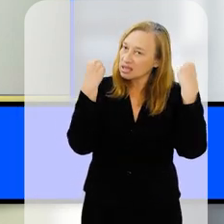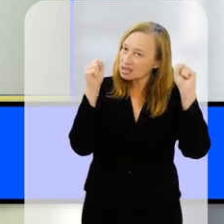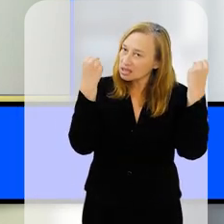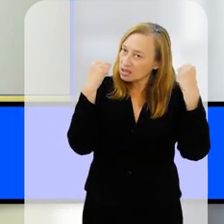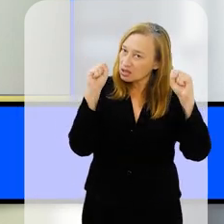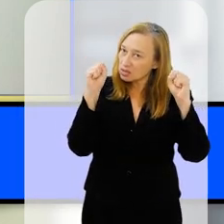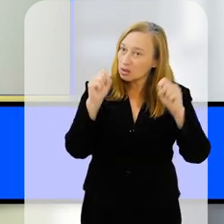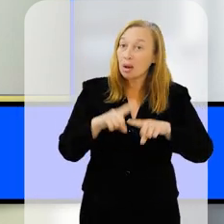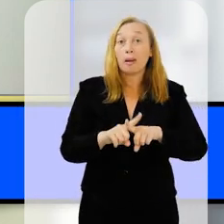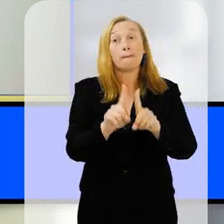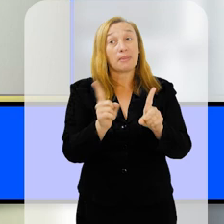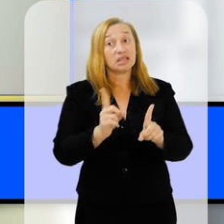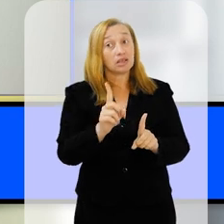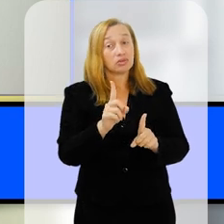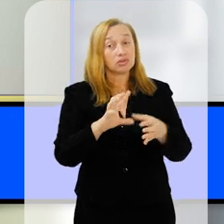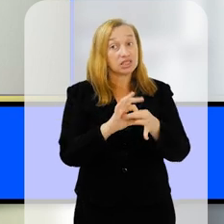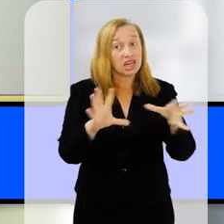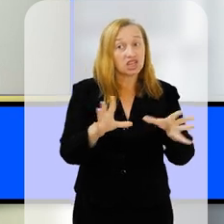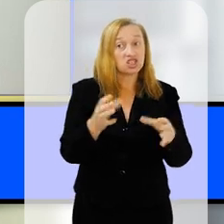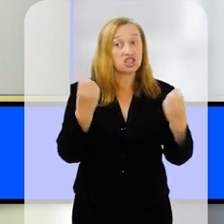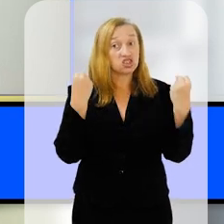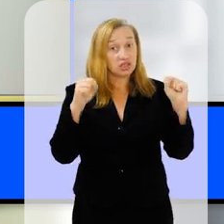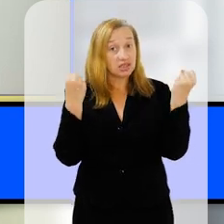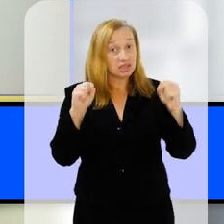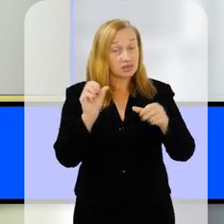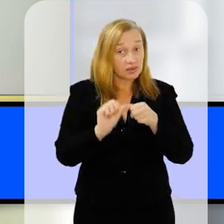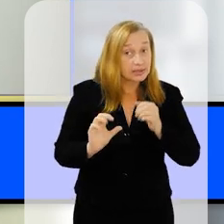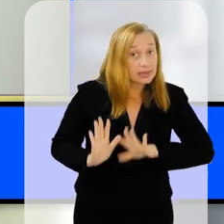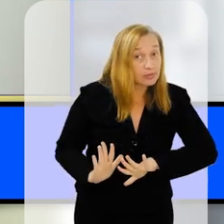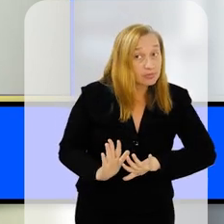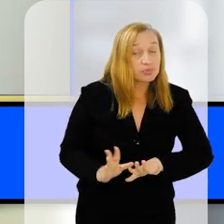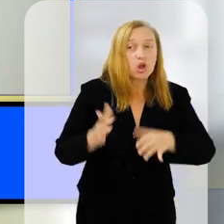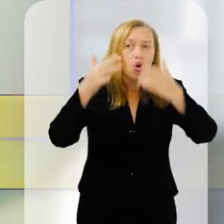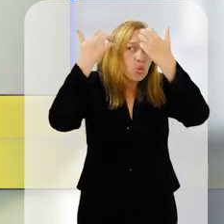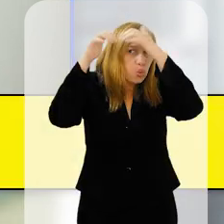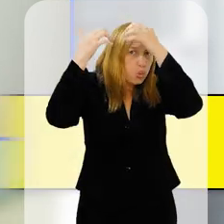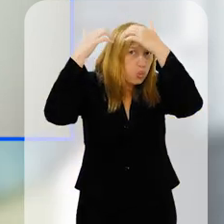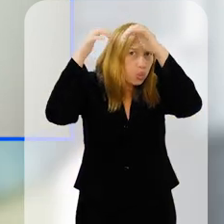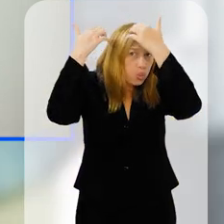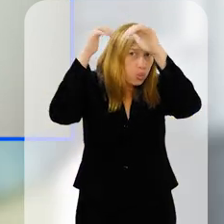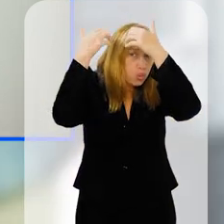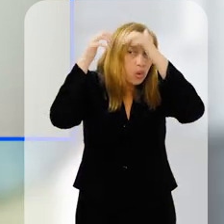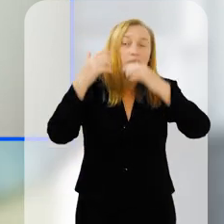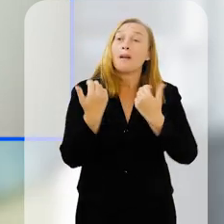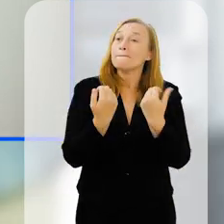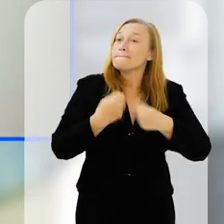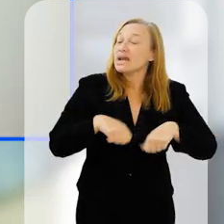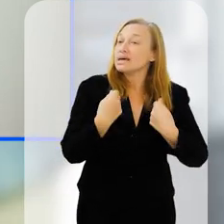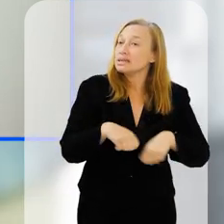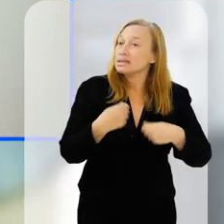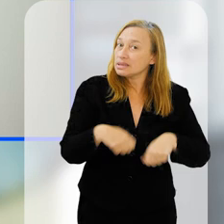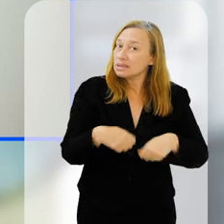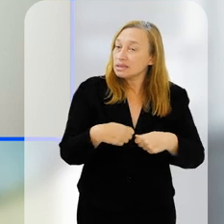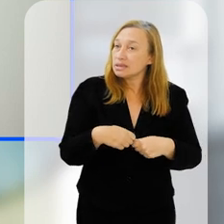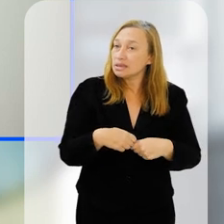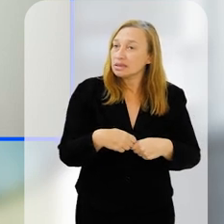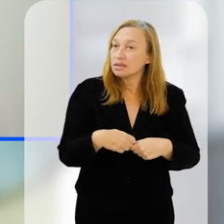exageros, mas não deixe de fazer. O cérebro, ele precisa de